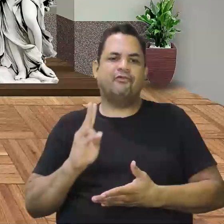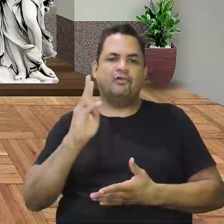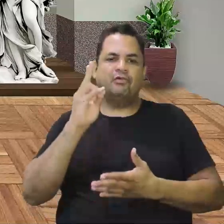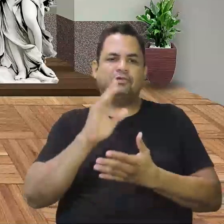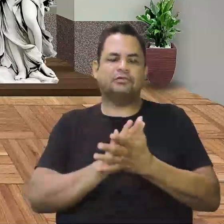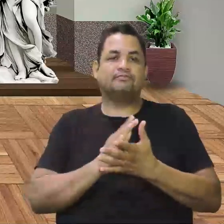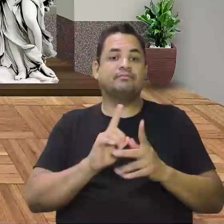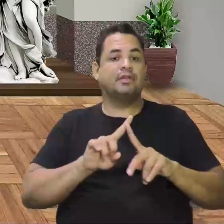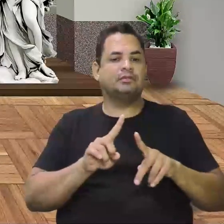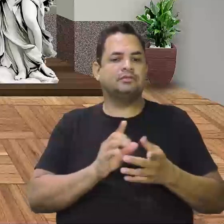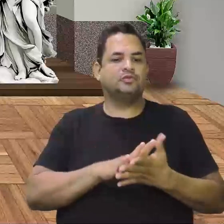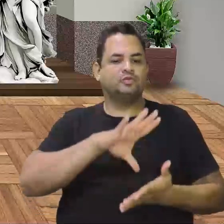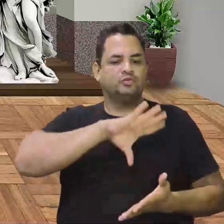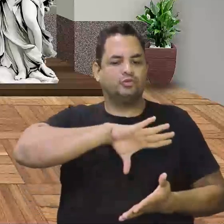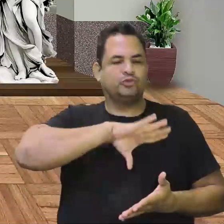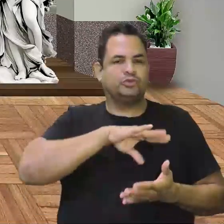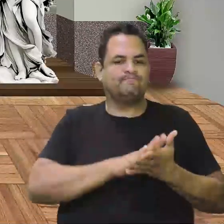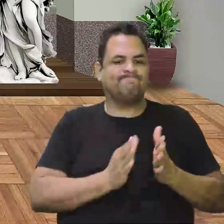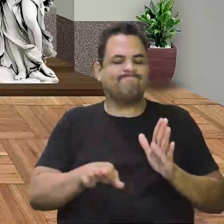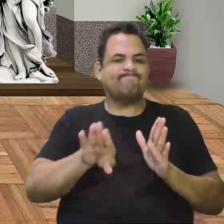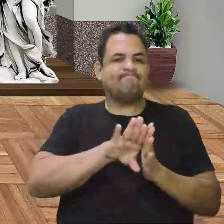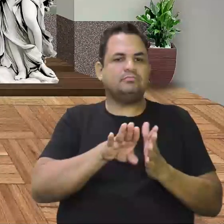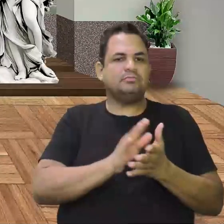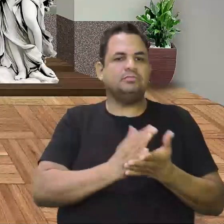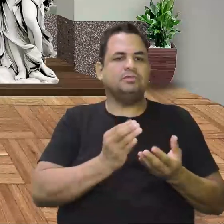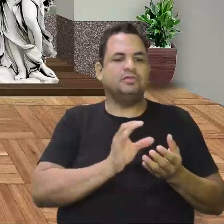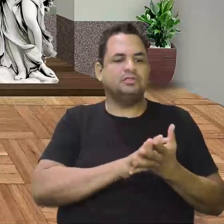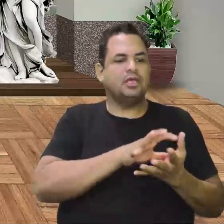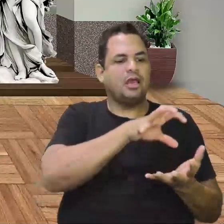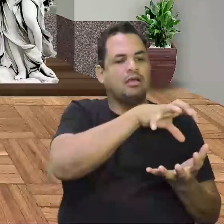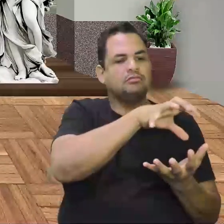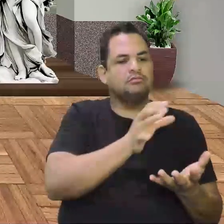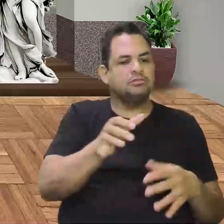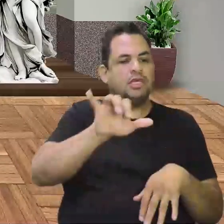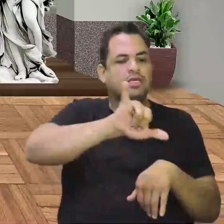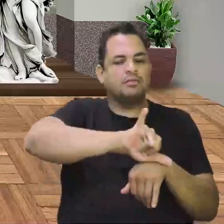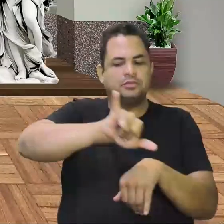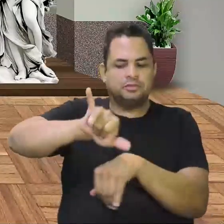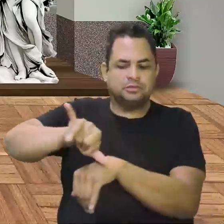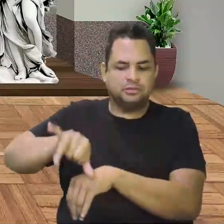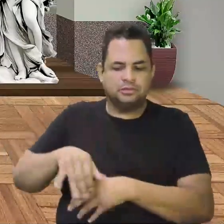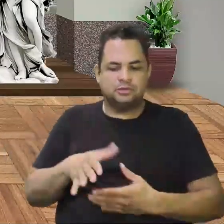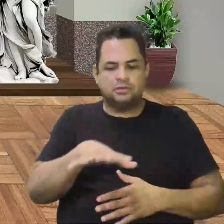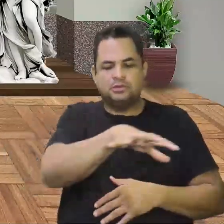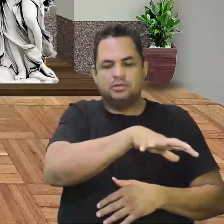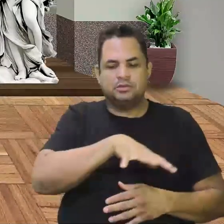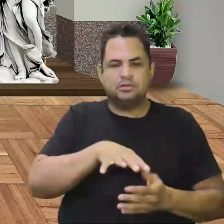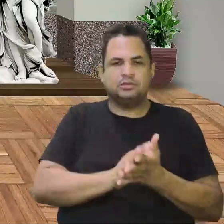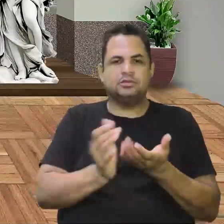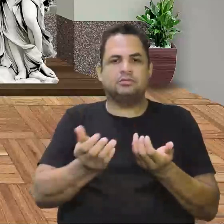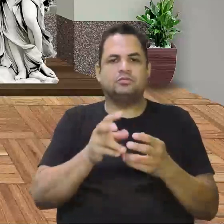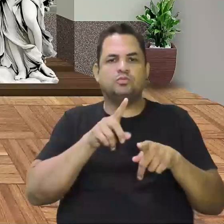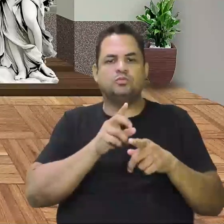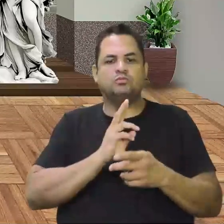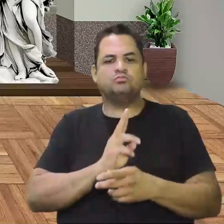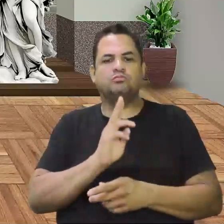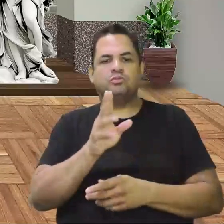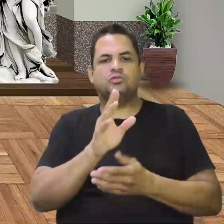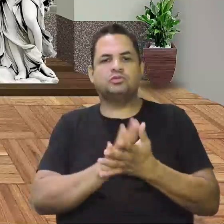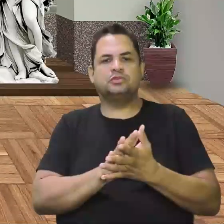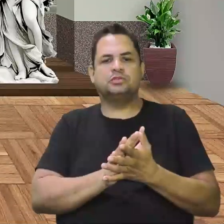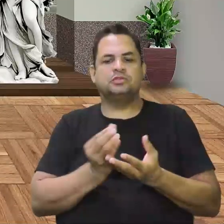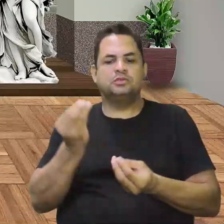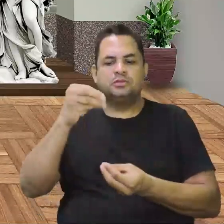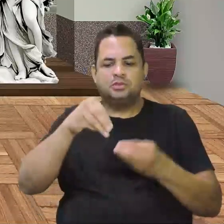os portugueses vão chegar aqui, vão fazer as capitanias hereditárias e vão começar um processo de monocultura. O cultivo da cana.